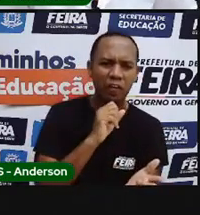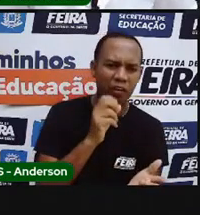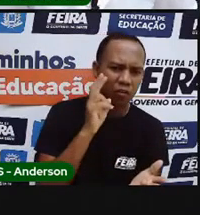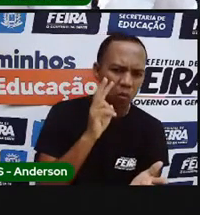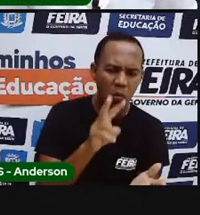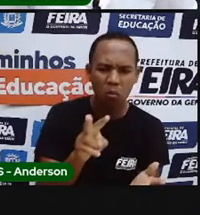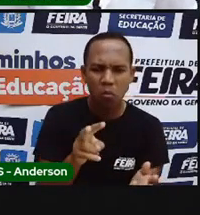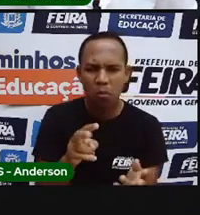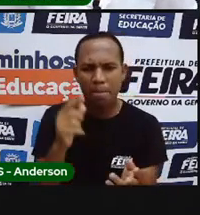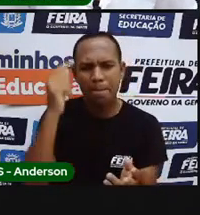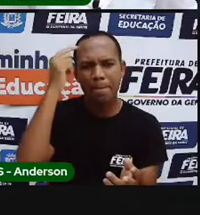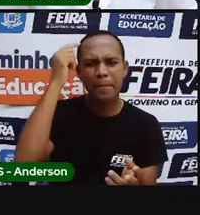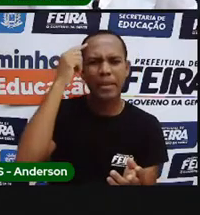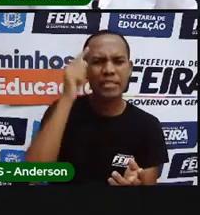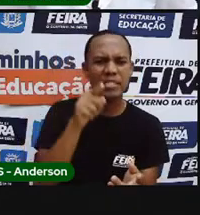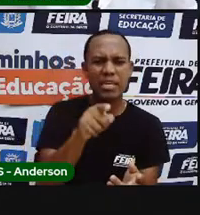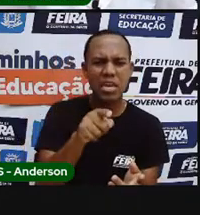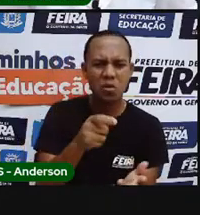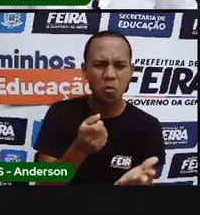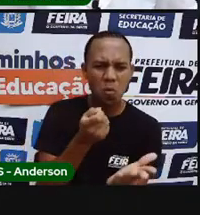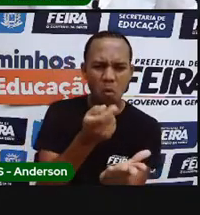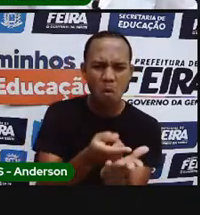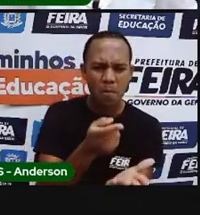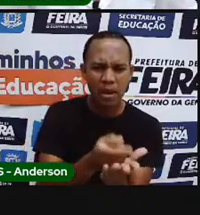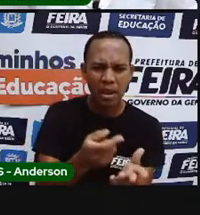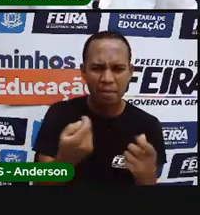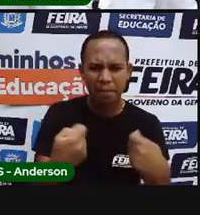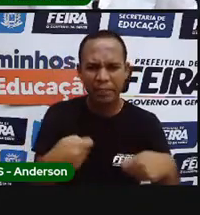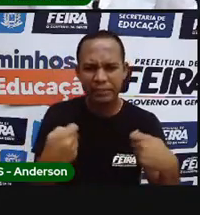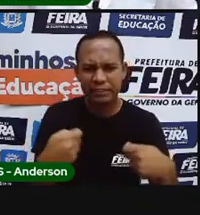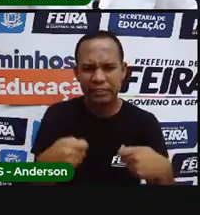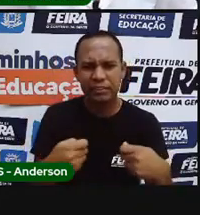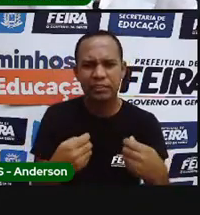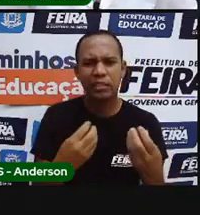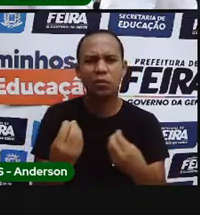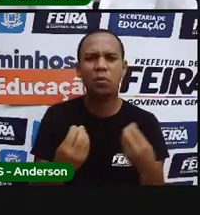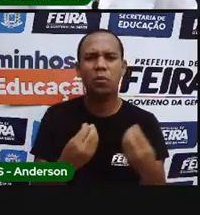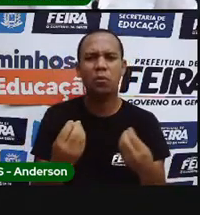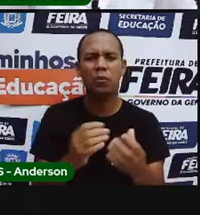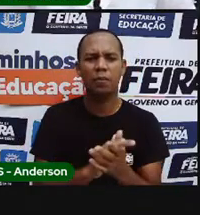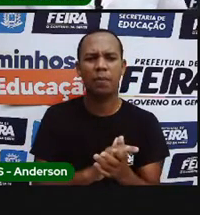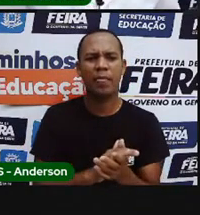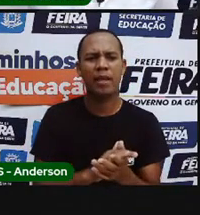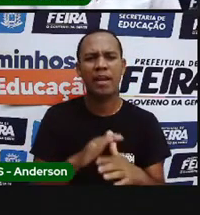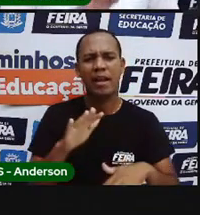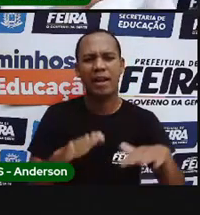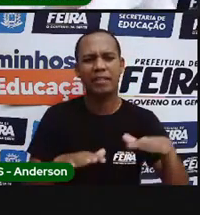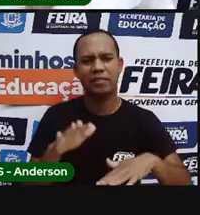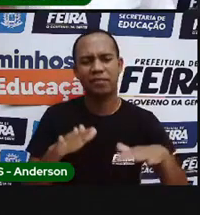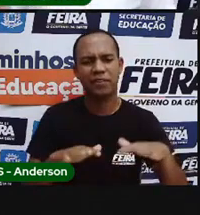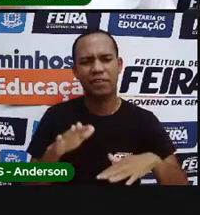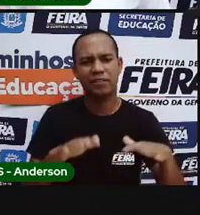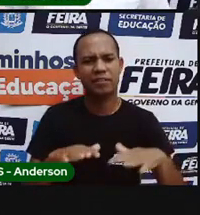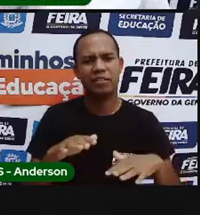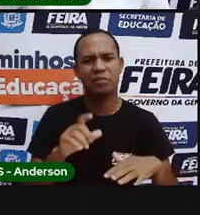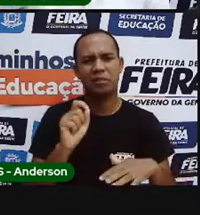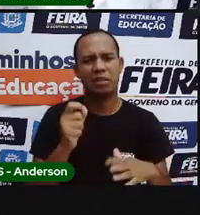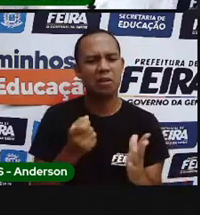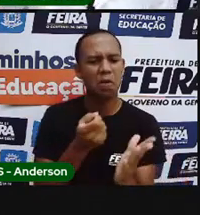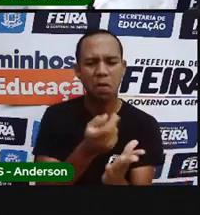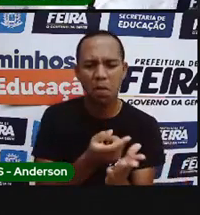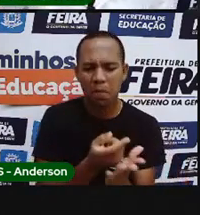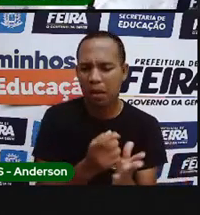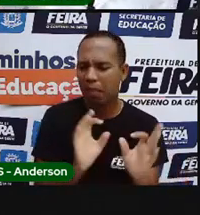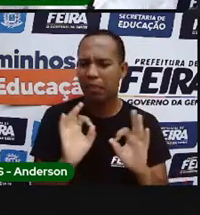compra, pense se realmente precisa daquele objeto. Muitas vezes, compramos sem necessidade. E aí, olha só as imagens que eu